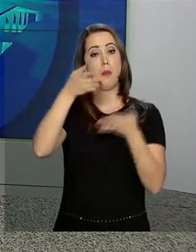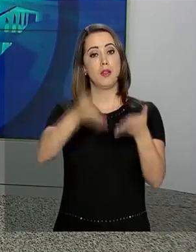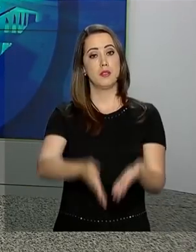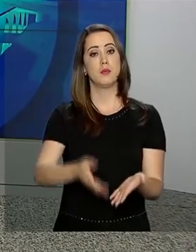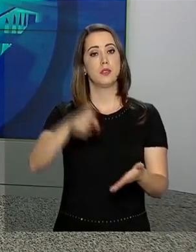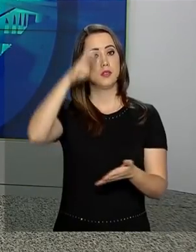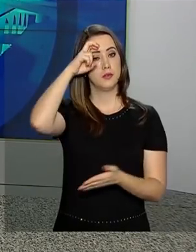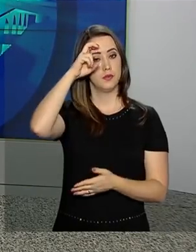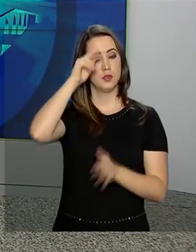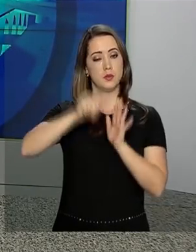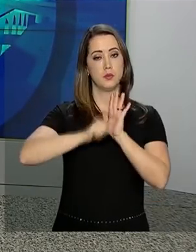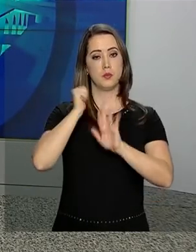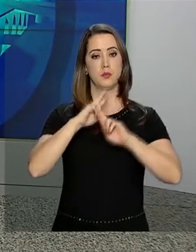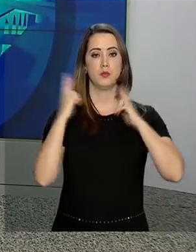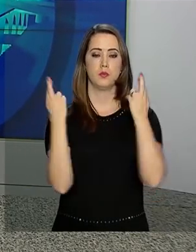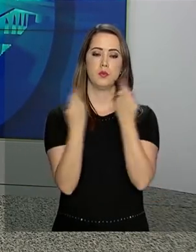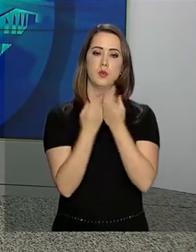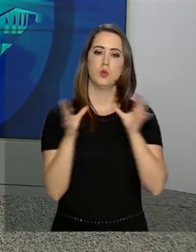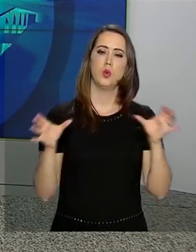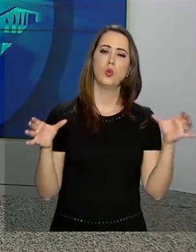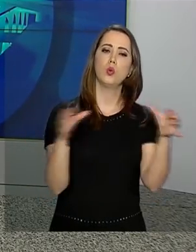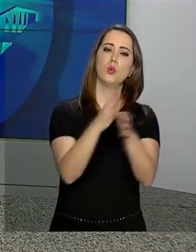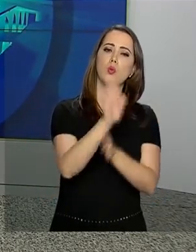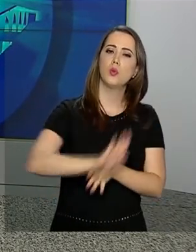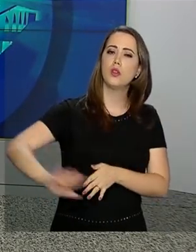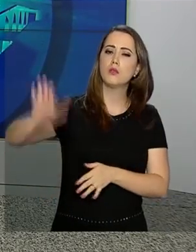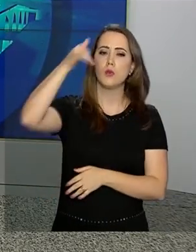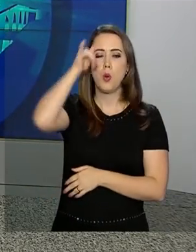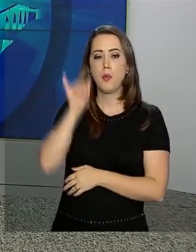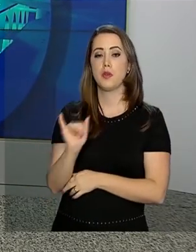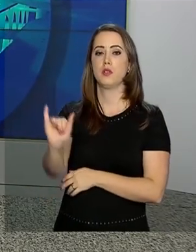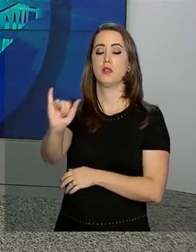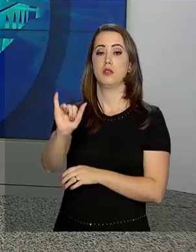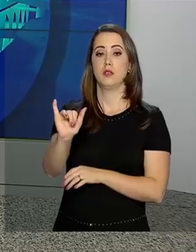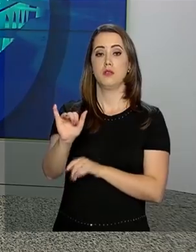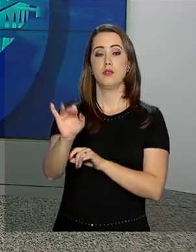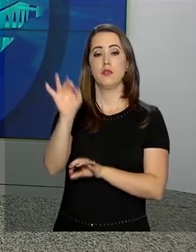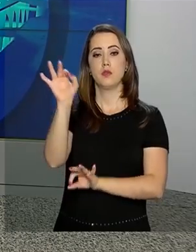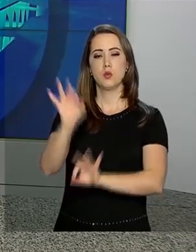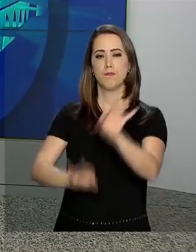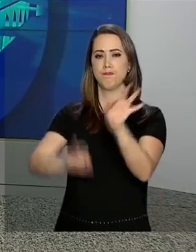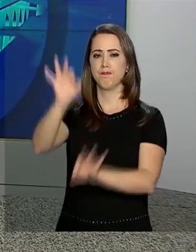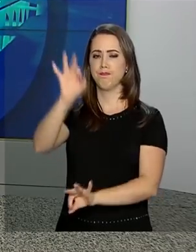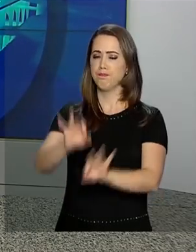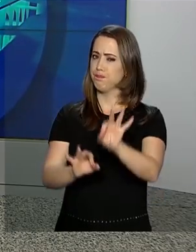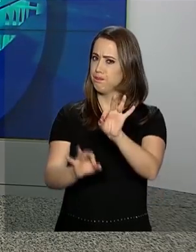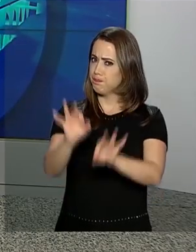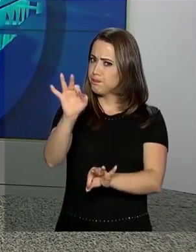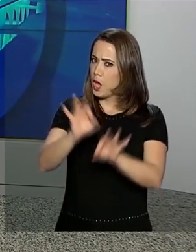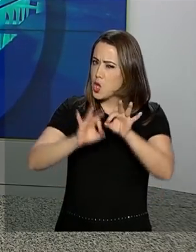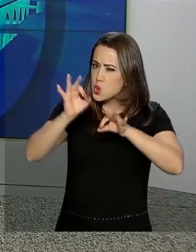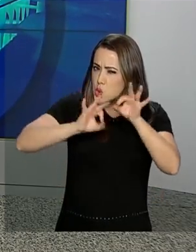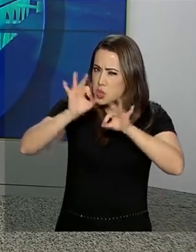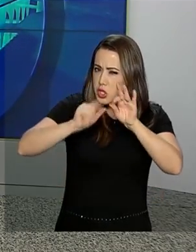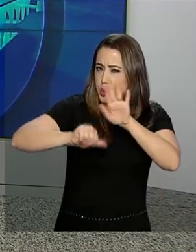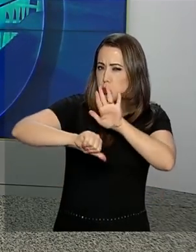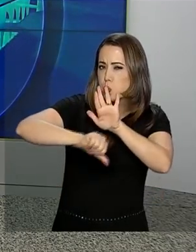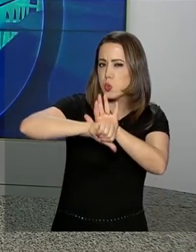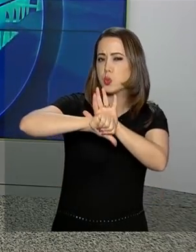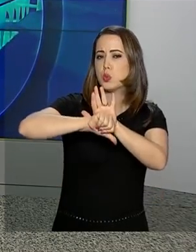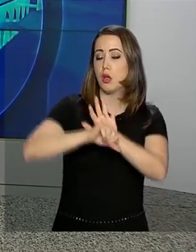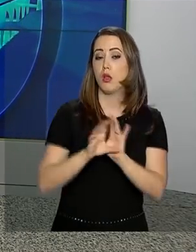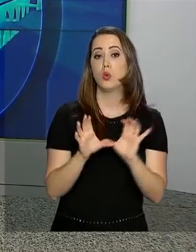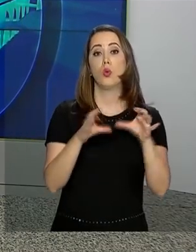participou nesta quinta-feira da primeira reunião do Grupo Nacional de Combate às Organizações Criminosas, na